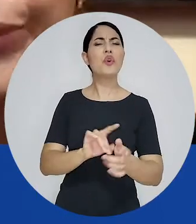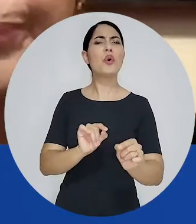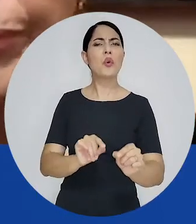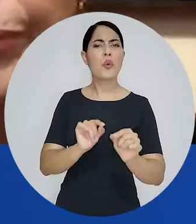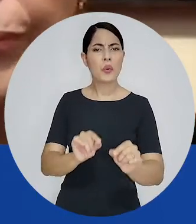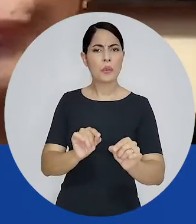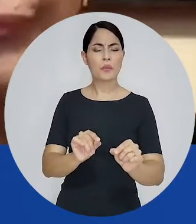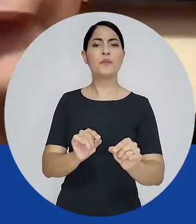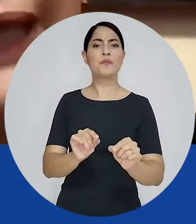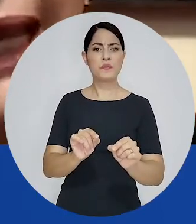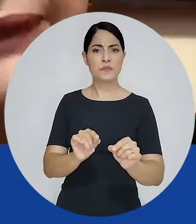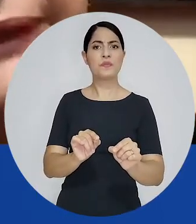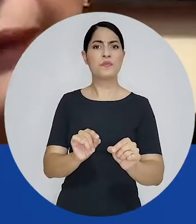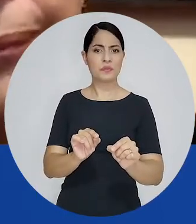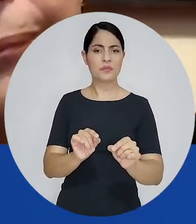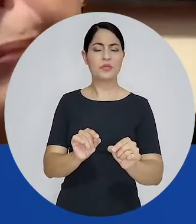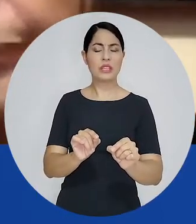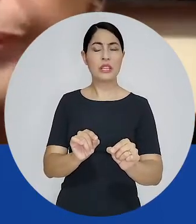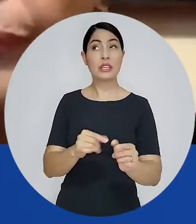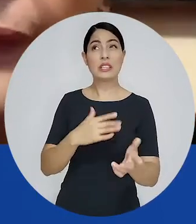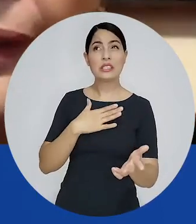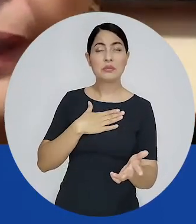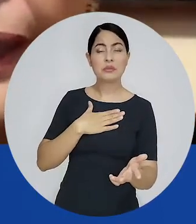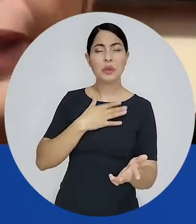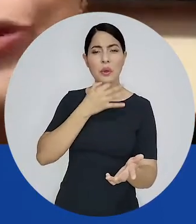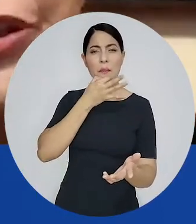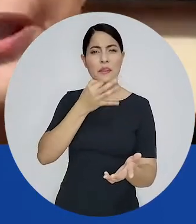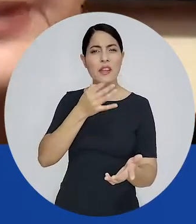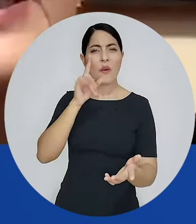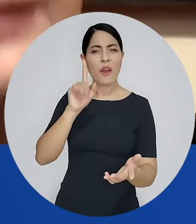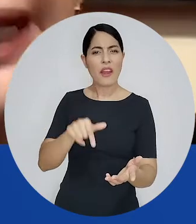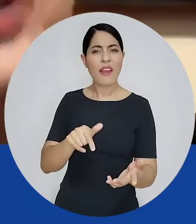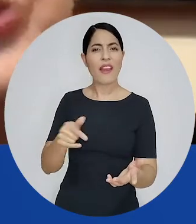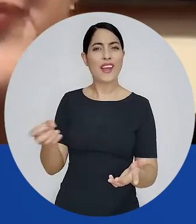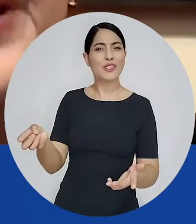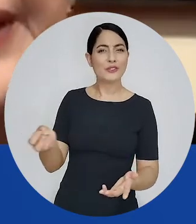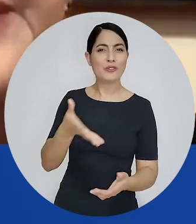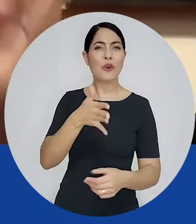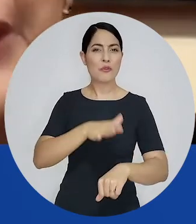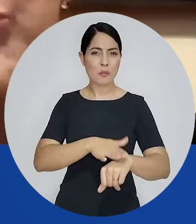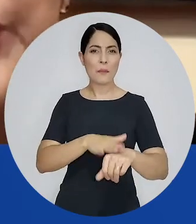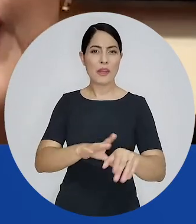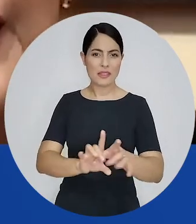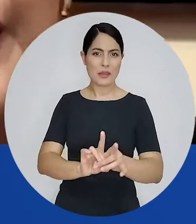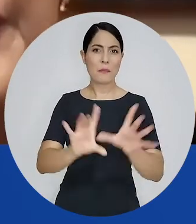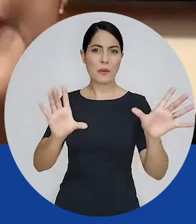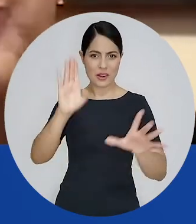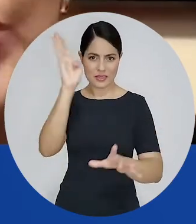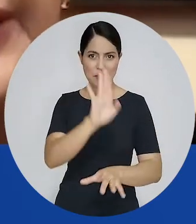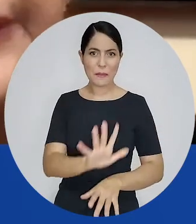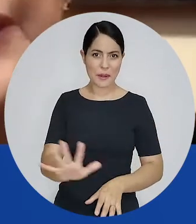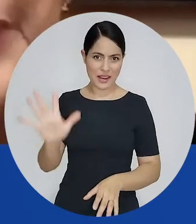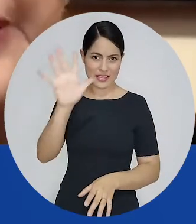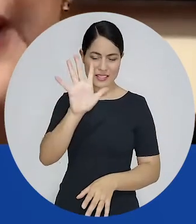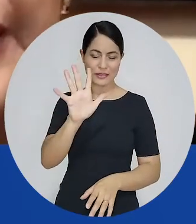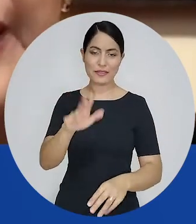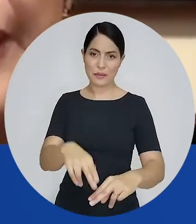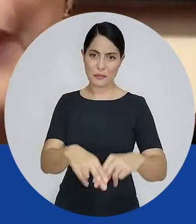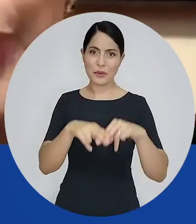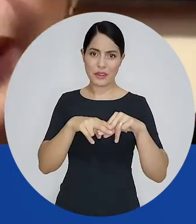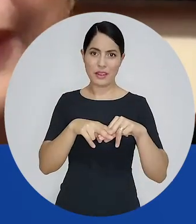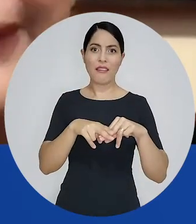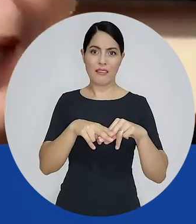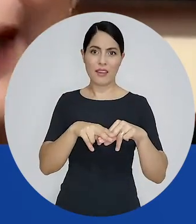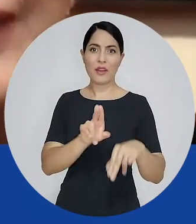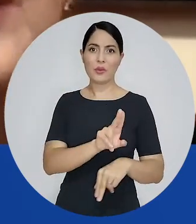fato, esta, eu diria assim, esse rejuvenescimento da democracia brasileira,